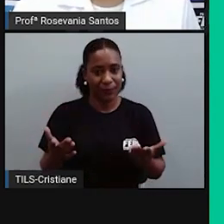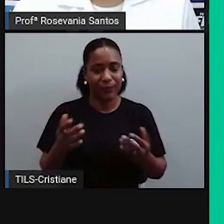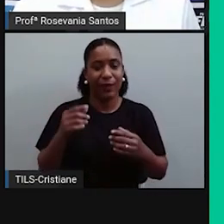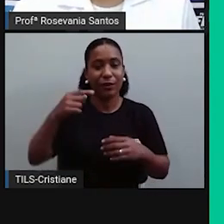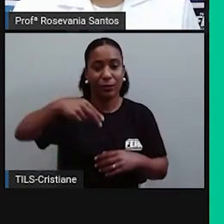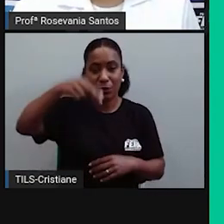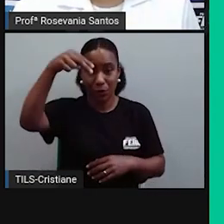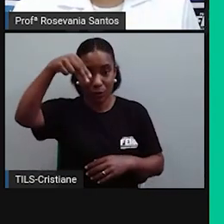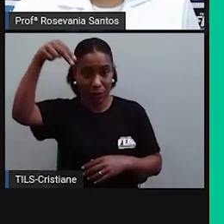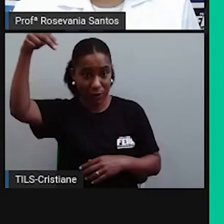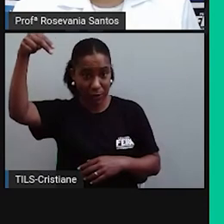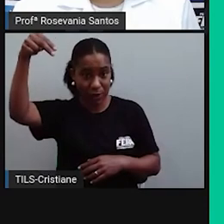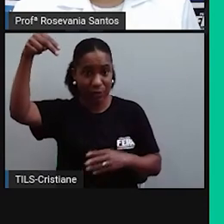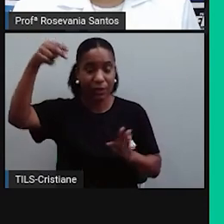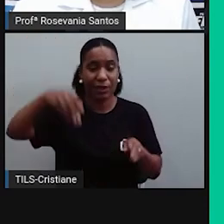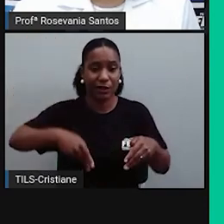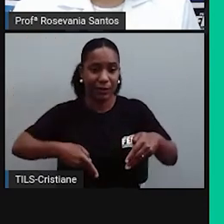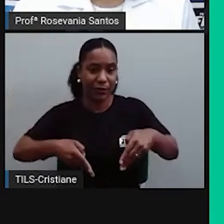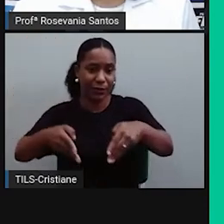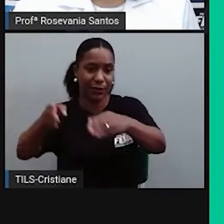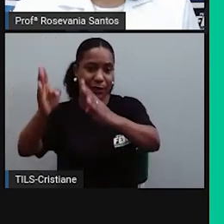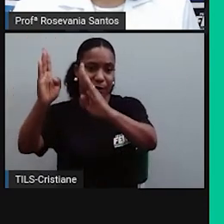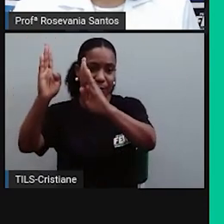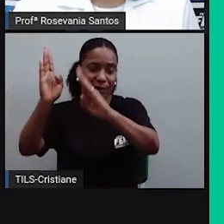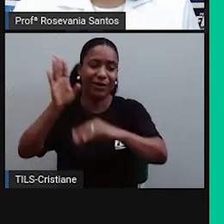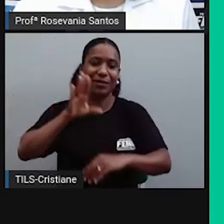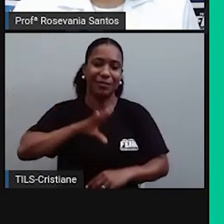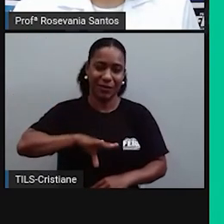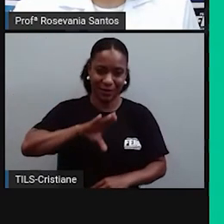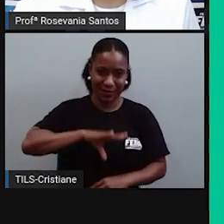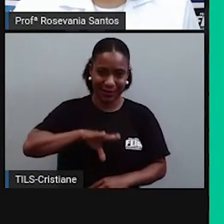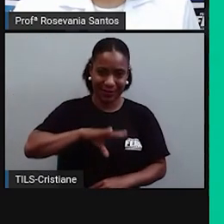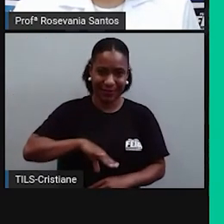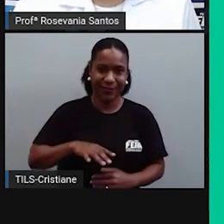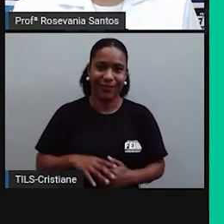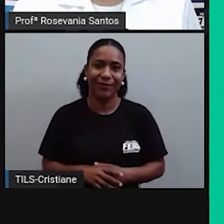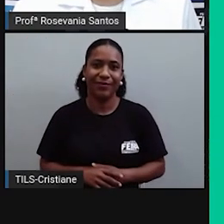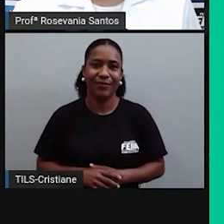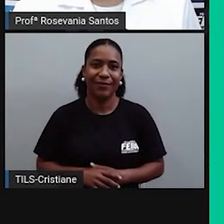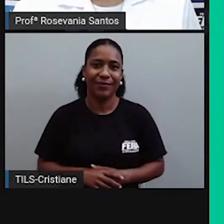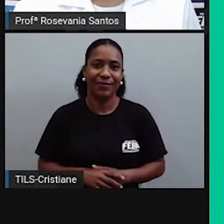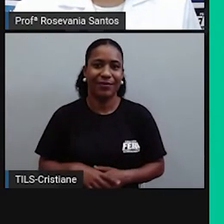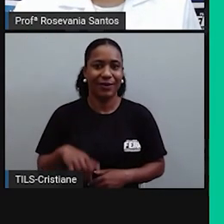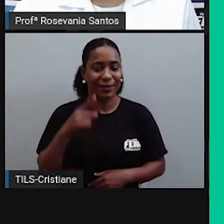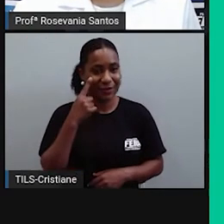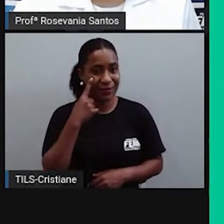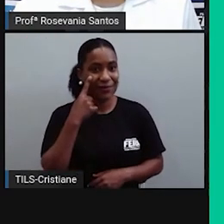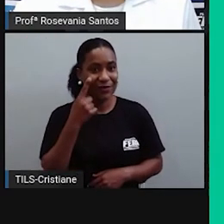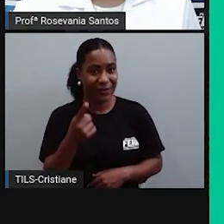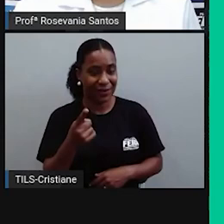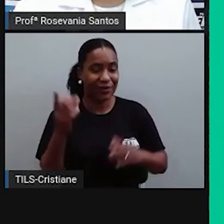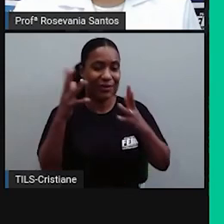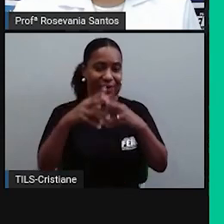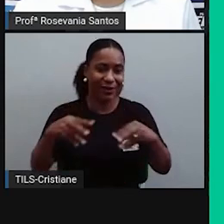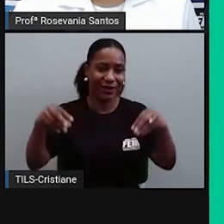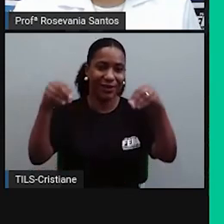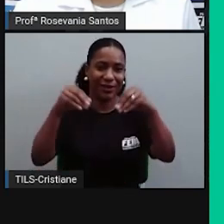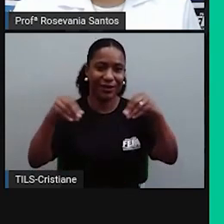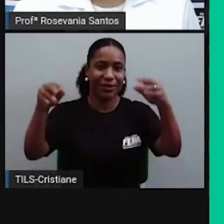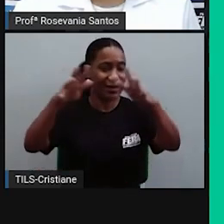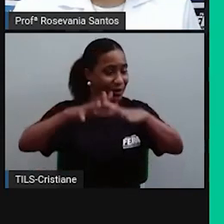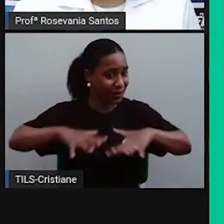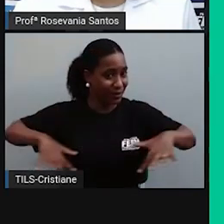É parte disso aí. Mas, era mesmo, já ia longe do rio principal para Portugal. Então, houve a expansão territorial. Aqui, agora,